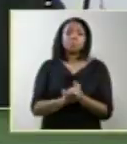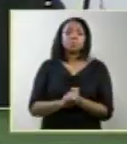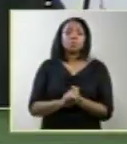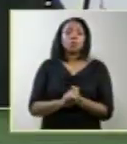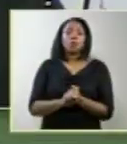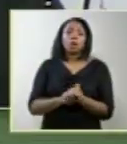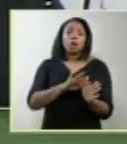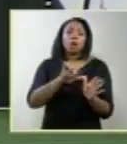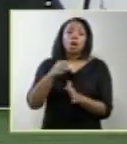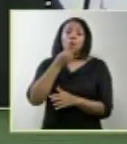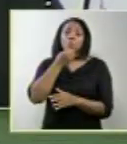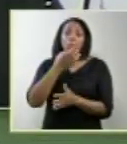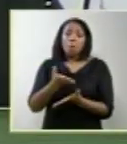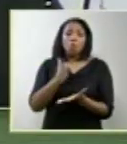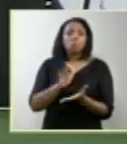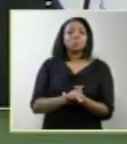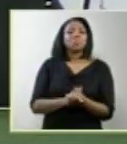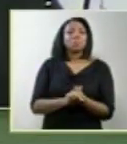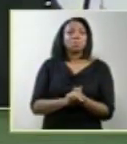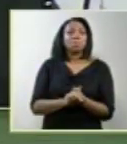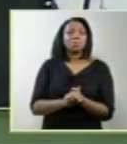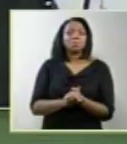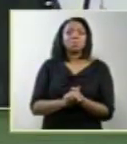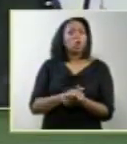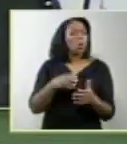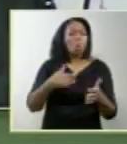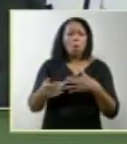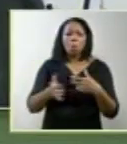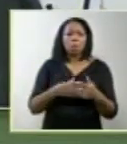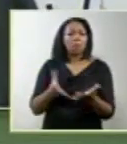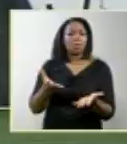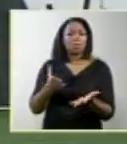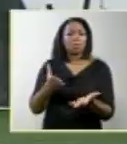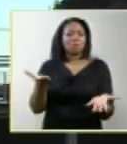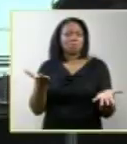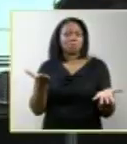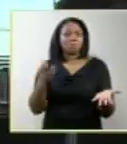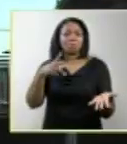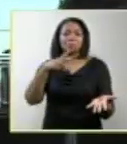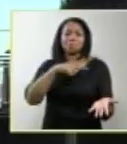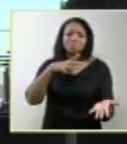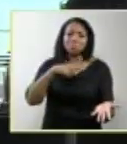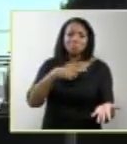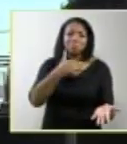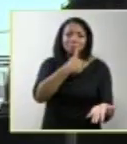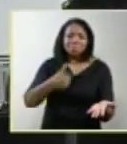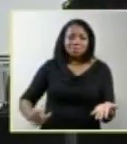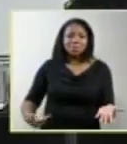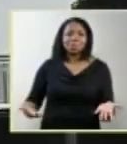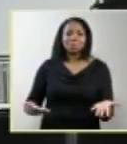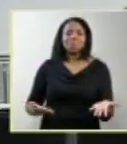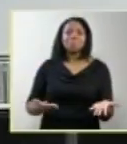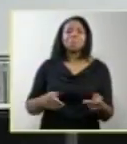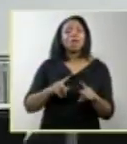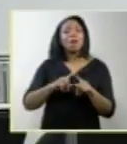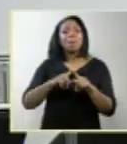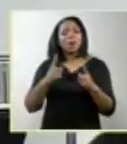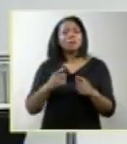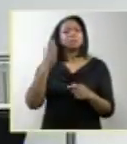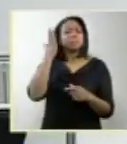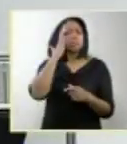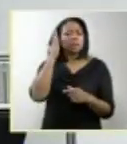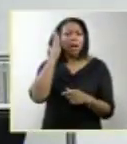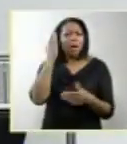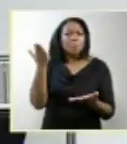os setores, privado e público. Sim, sim, privado e público. Sr. Celeste, nós sabemos da dificuldade que